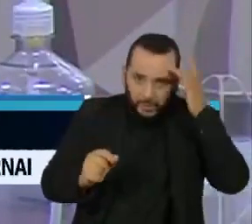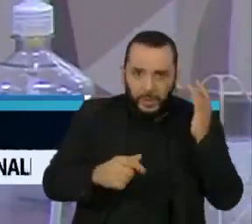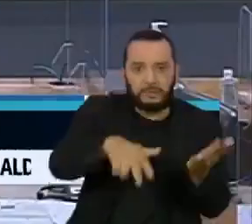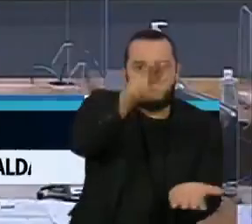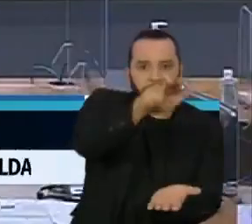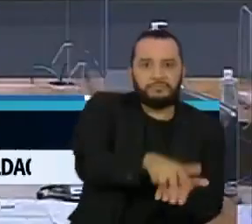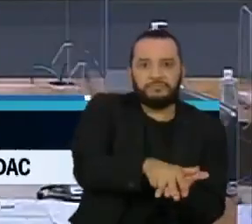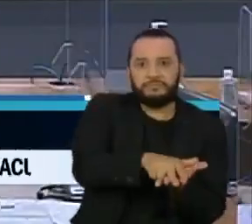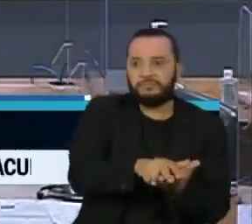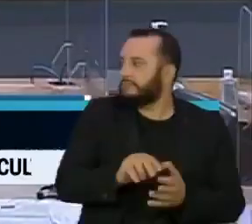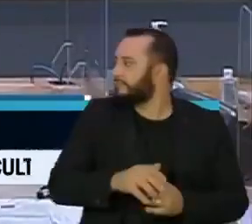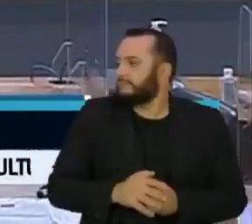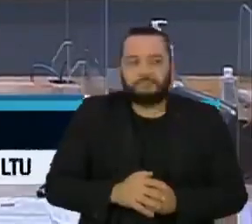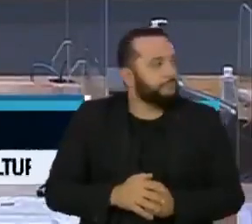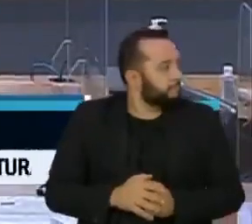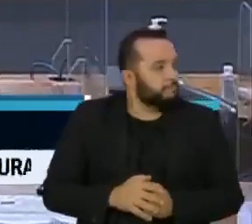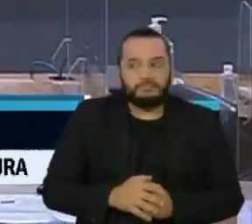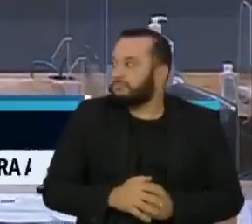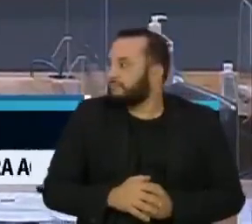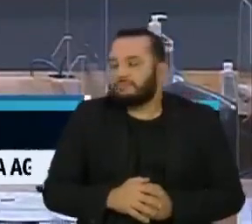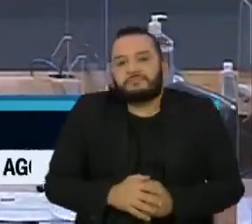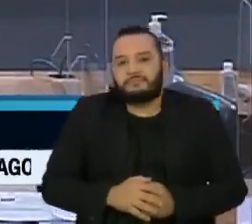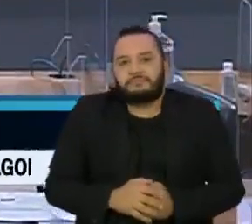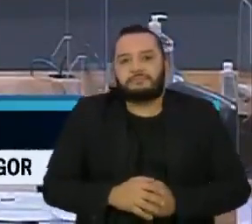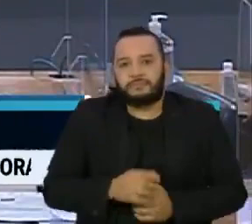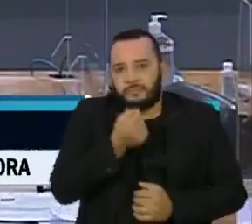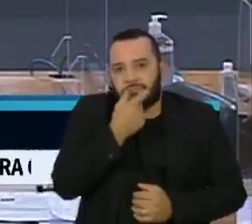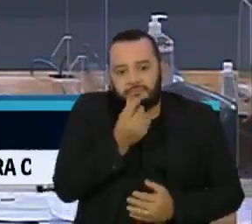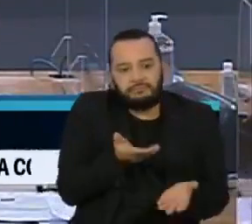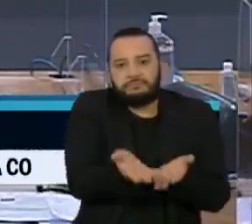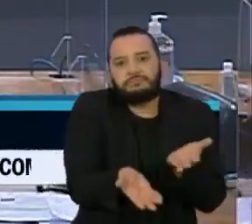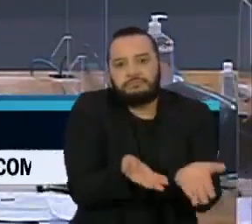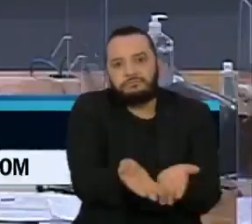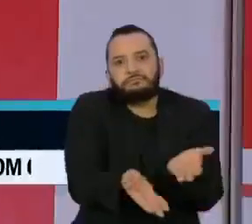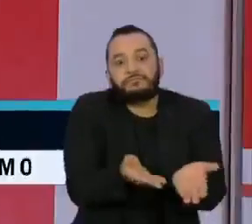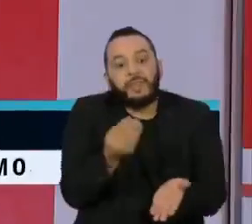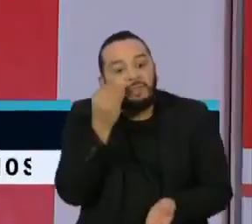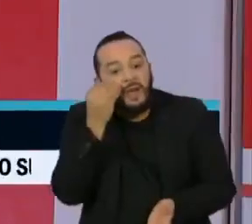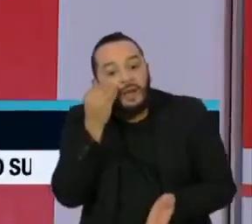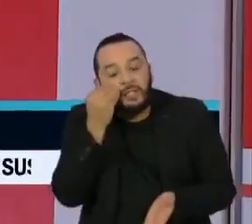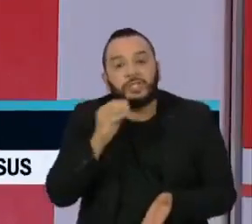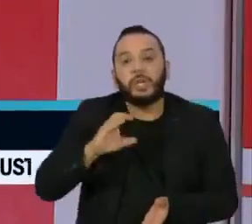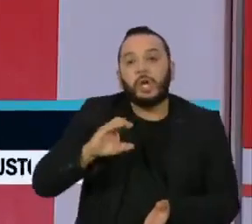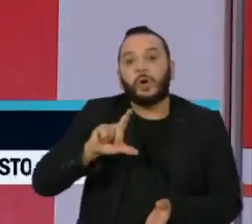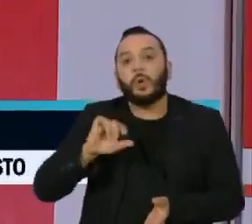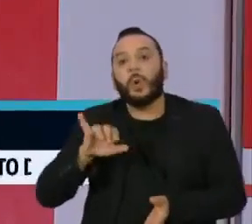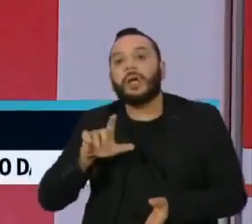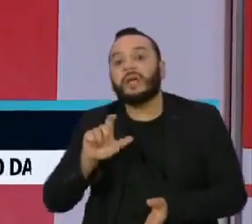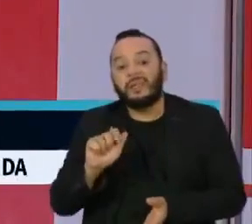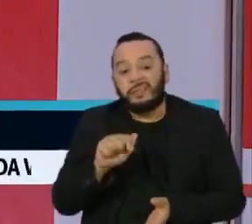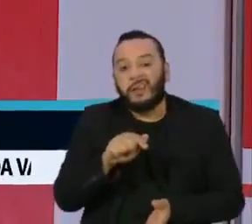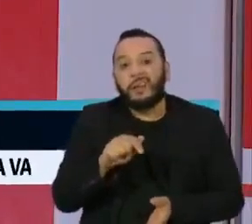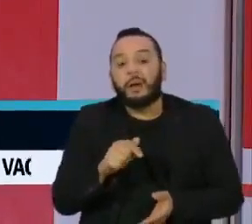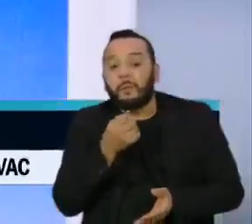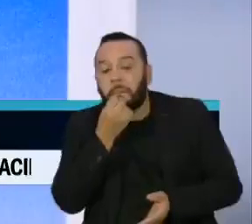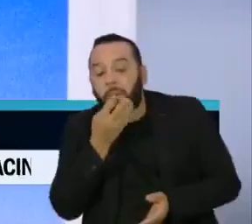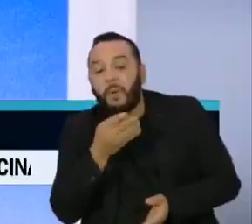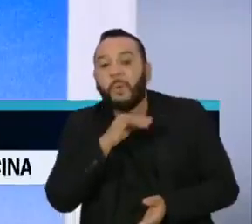usados sem consentimento deles ou da família, como cobaias para pesquisa com medicamentos comprovadamente